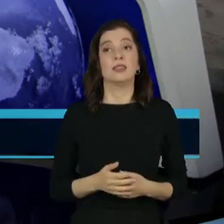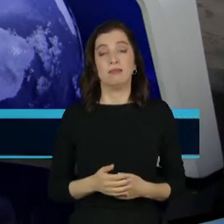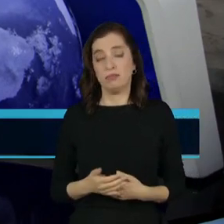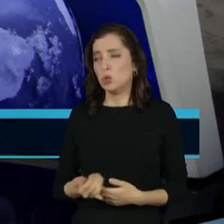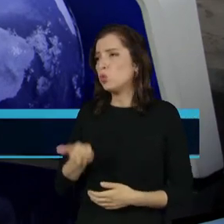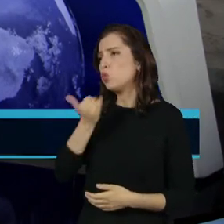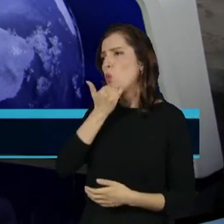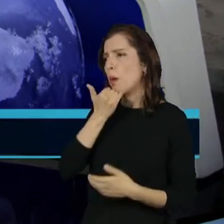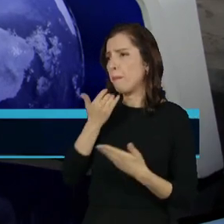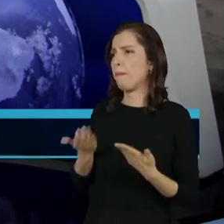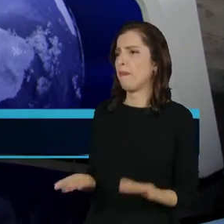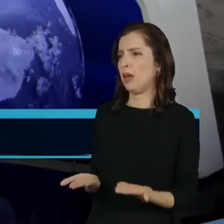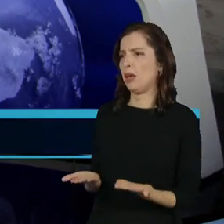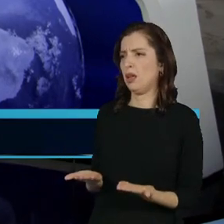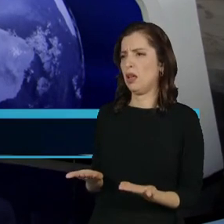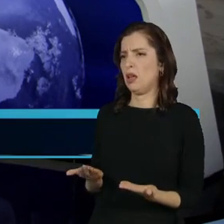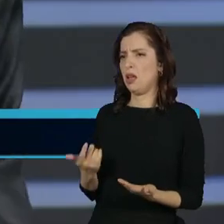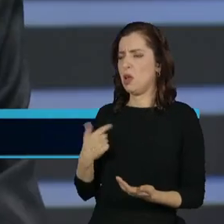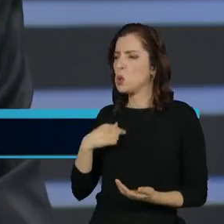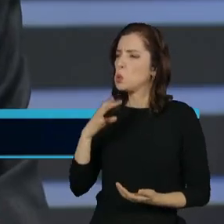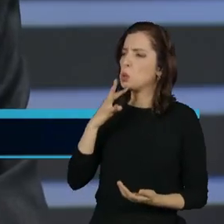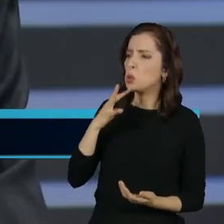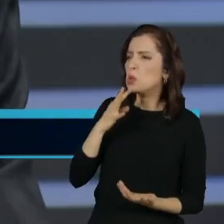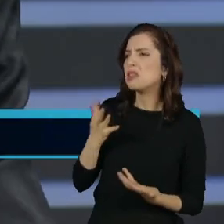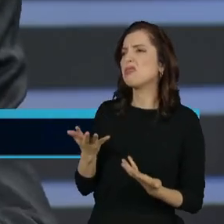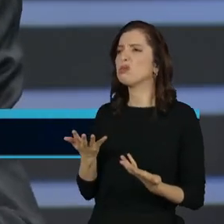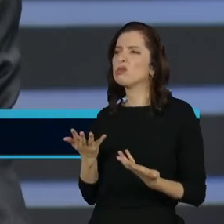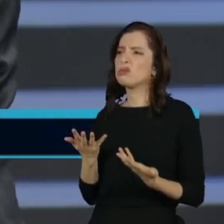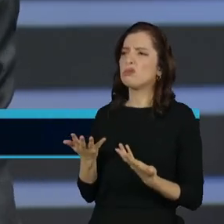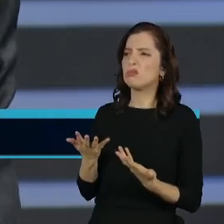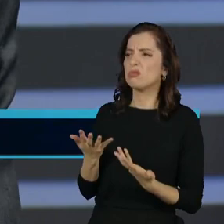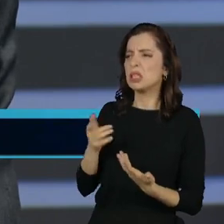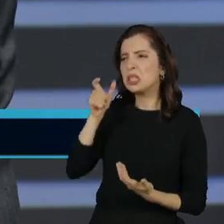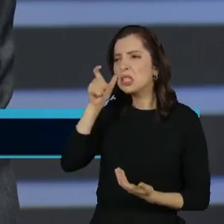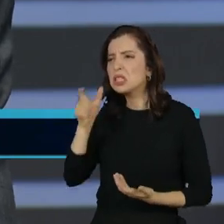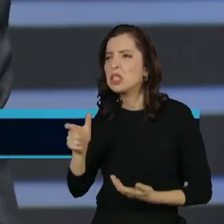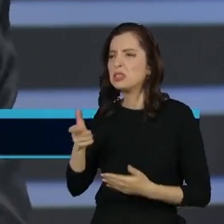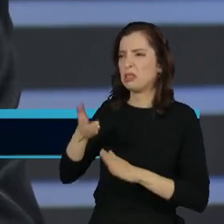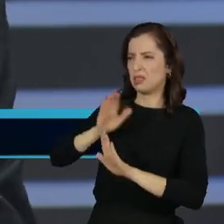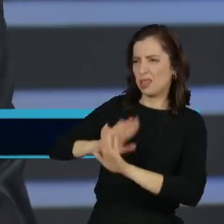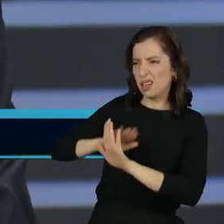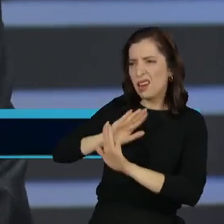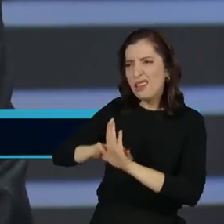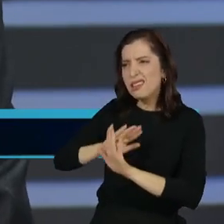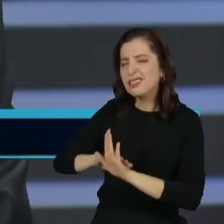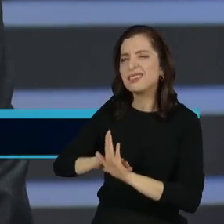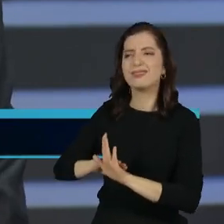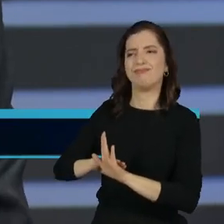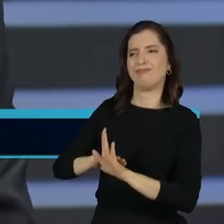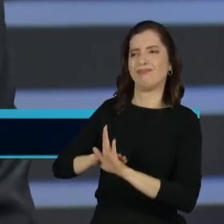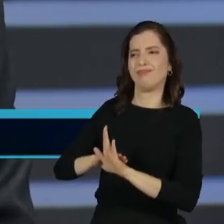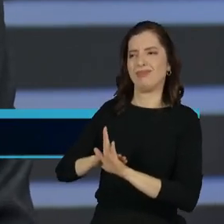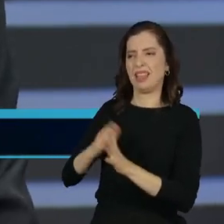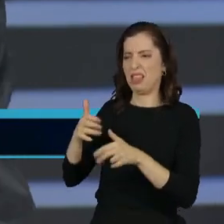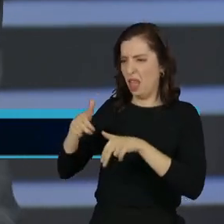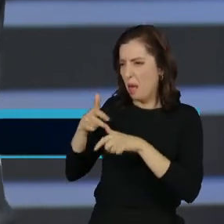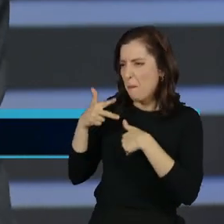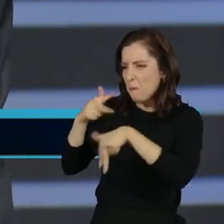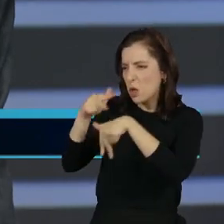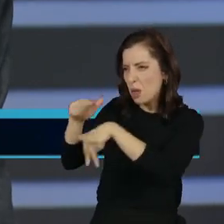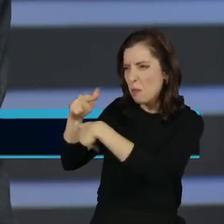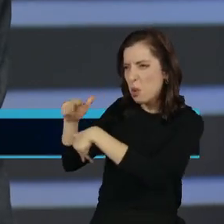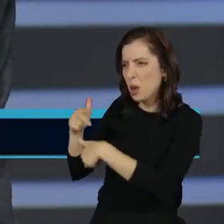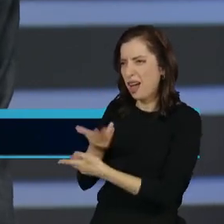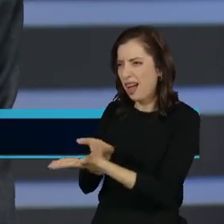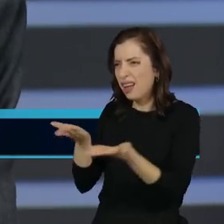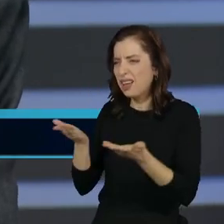porque conhece e acha que deve. A sensibilidade é porque tem interesse naquele segmento que passa a ser o defensor. Então, assuma